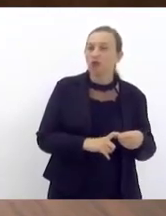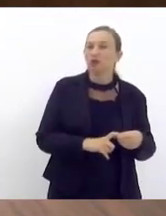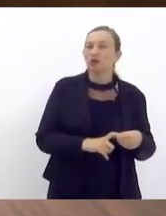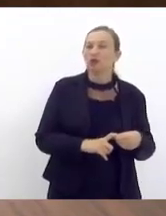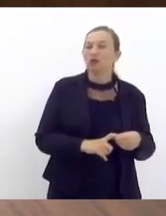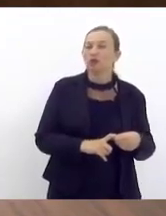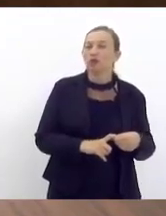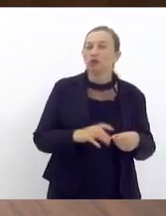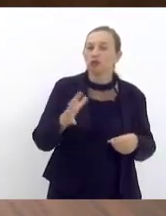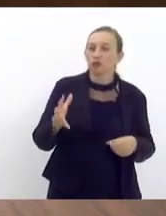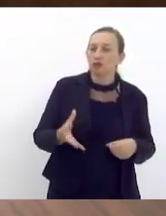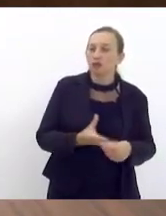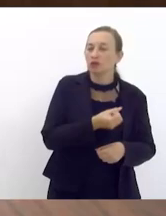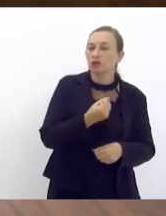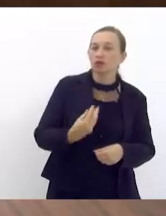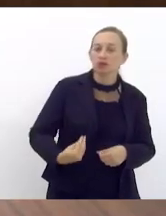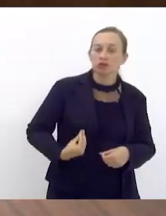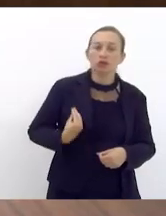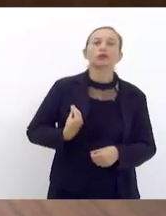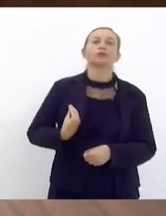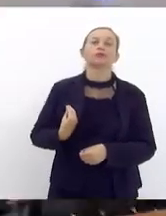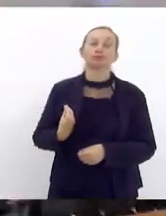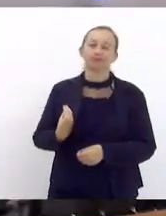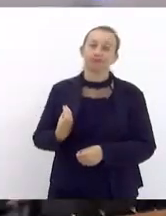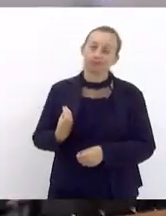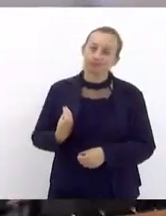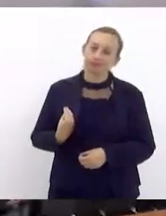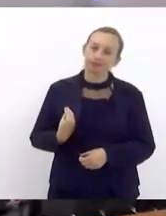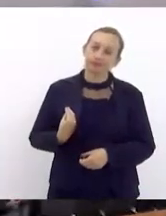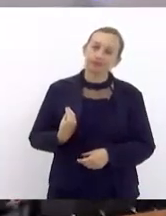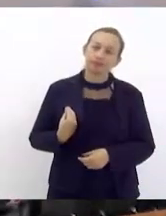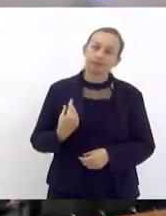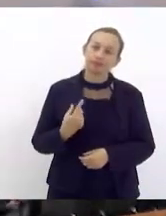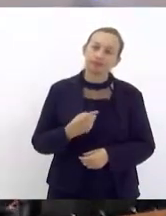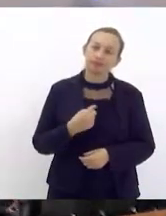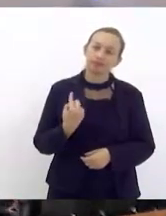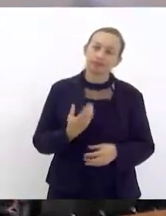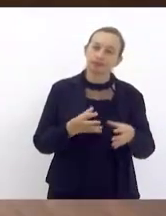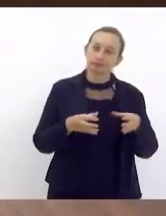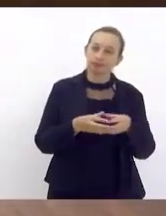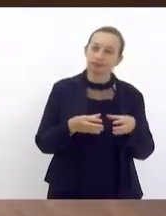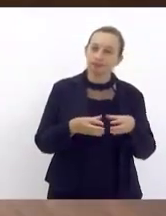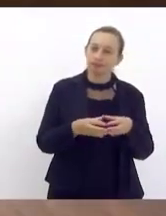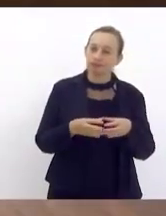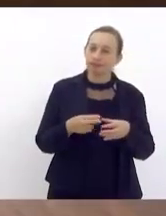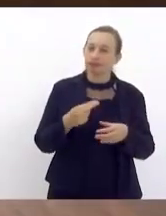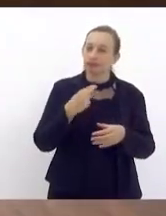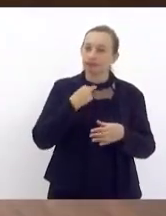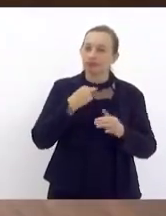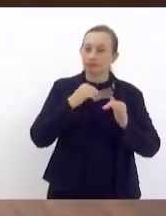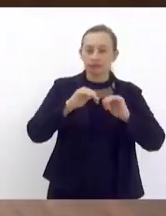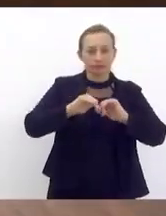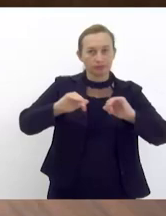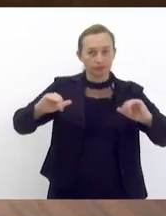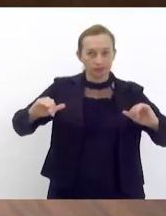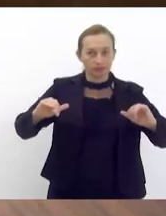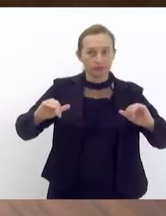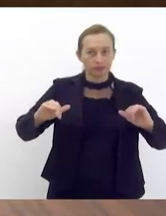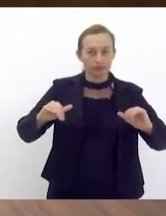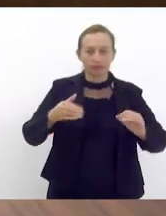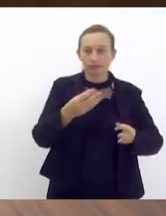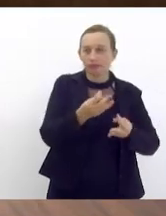salvadores de vidas para a nossa tropa nós não podemos ter distinção de